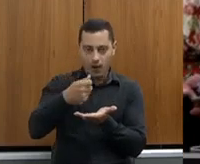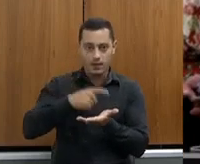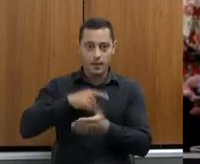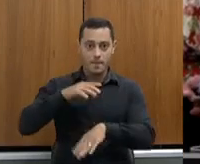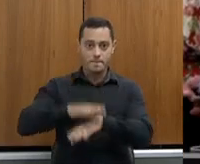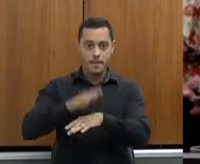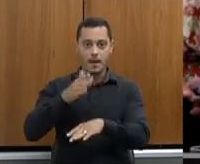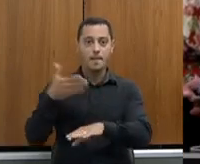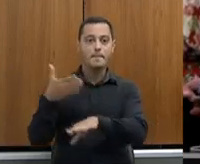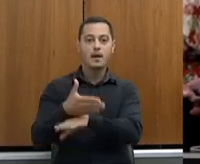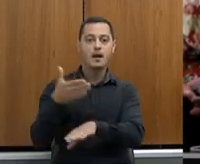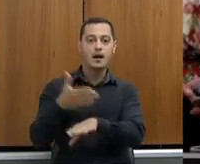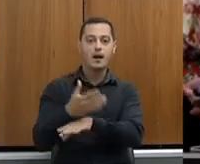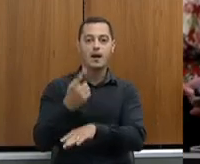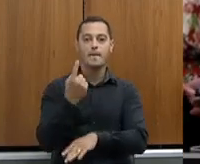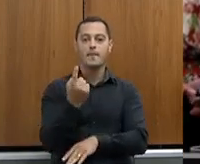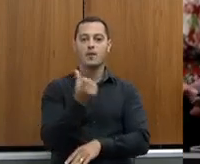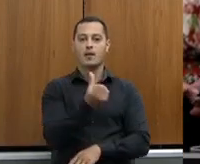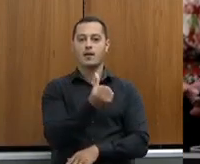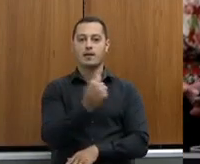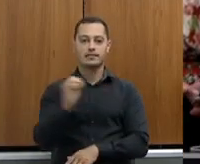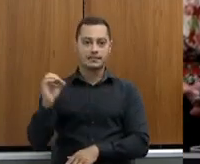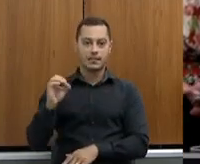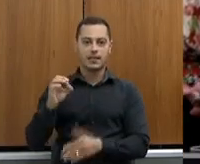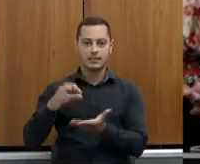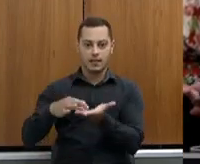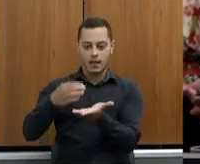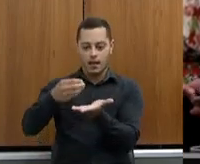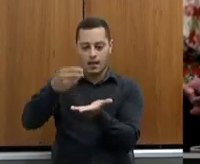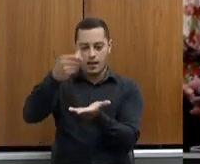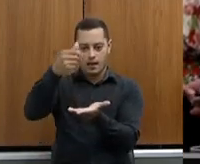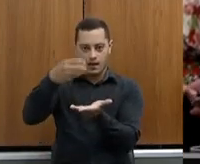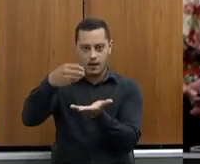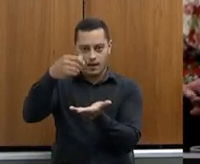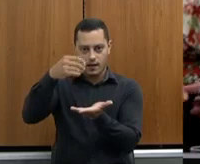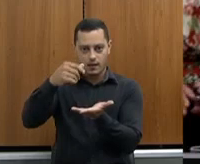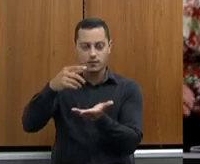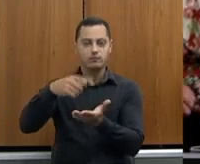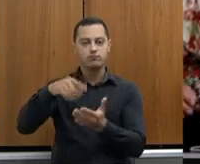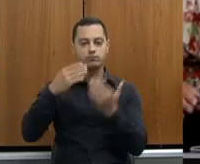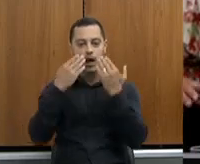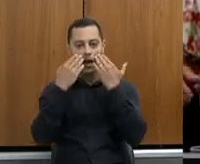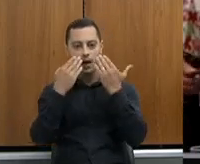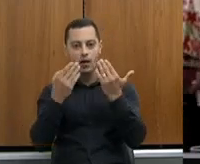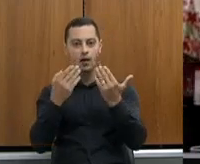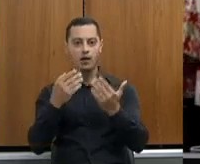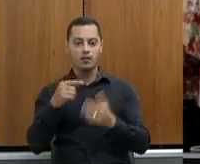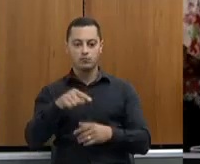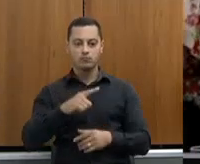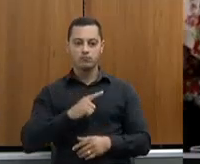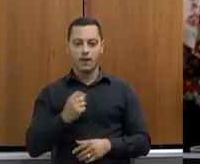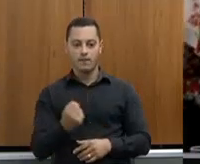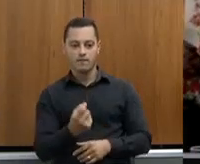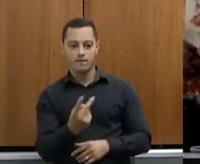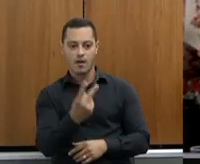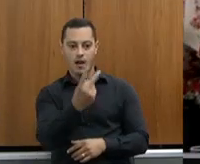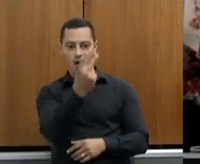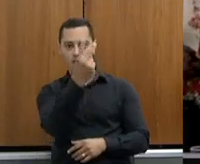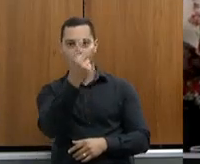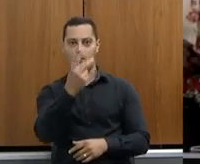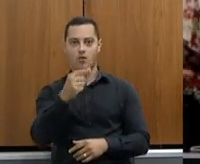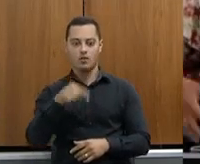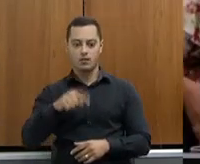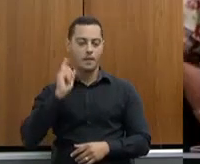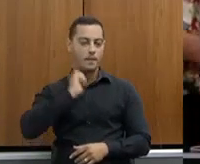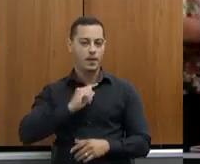1.600 amostras, e onde nós mostramos aí como que tem melhorado o valor agregado desse produto em Minas Gerais.